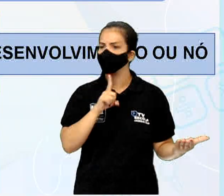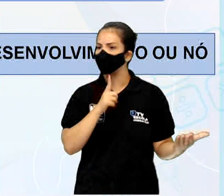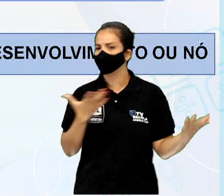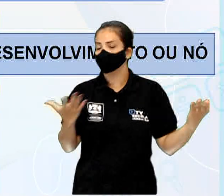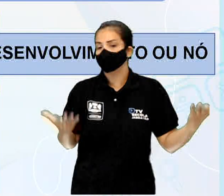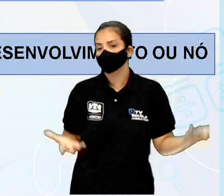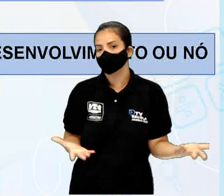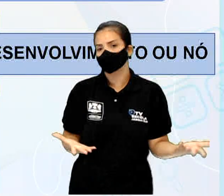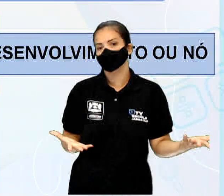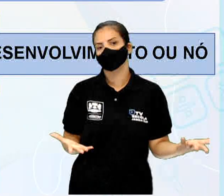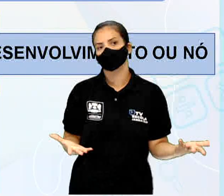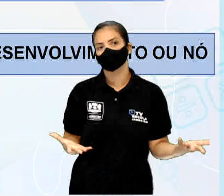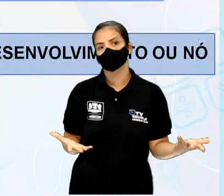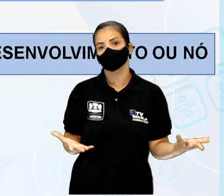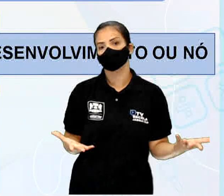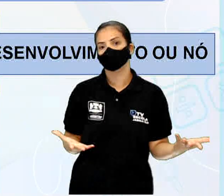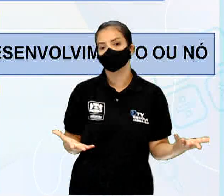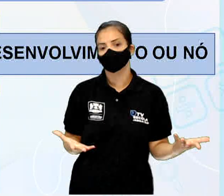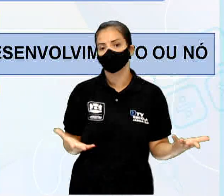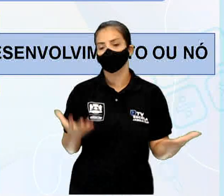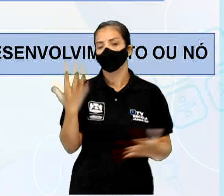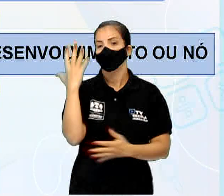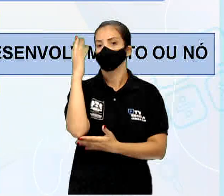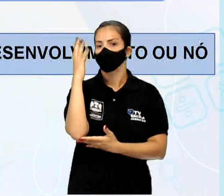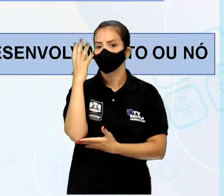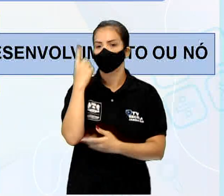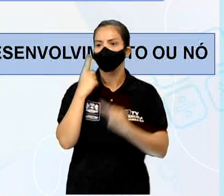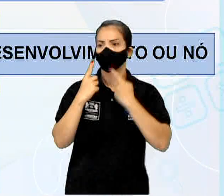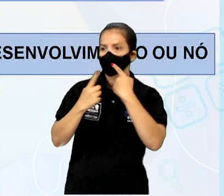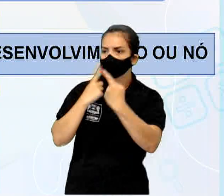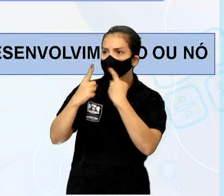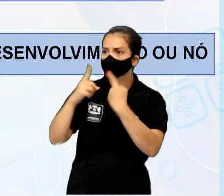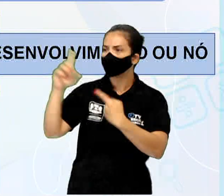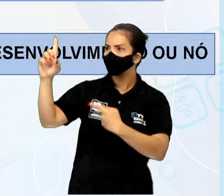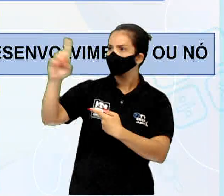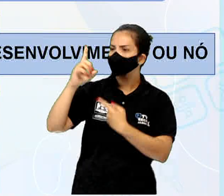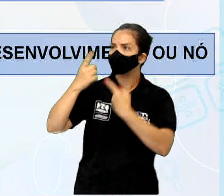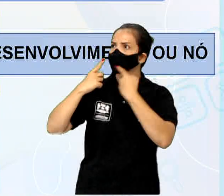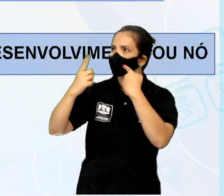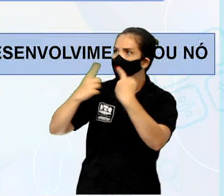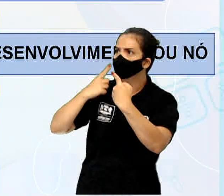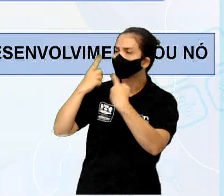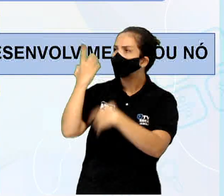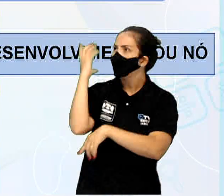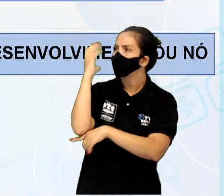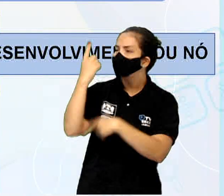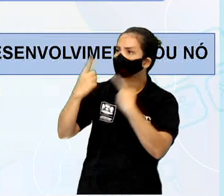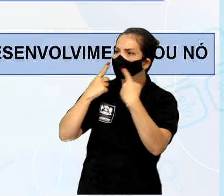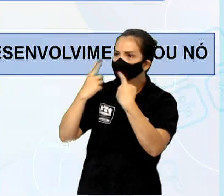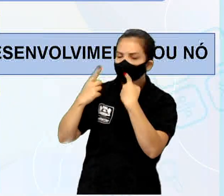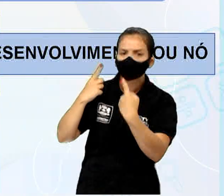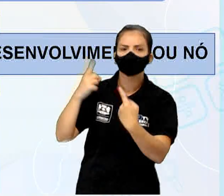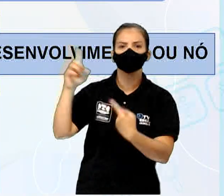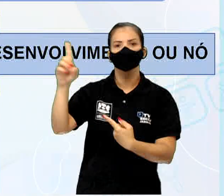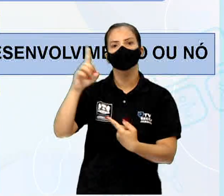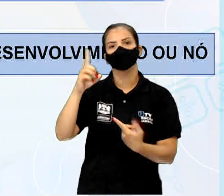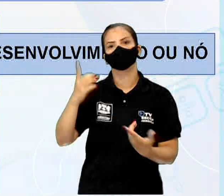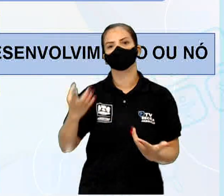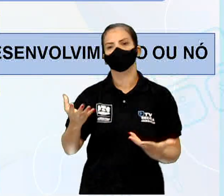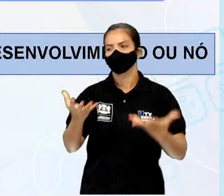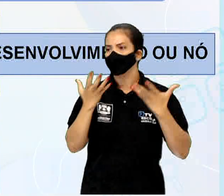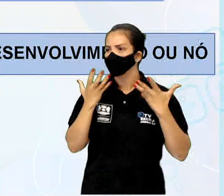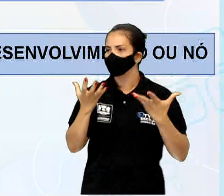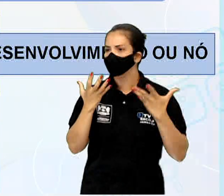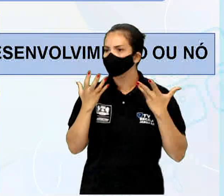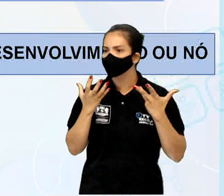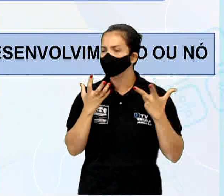Olha, o nó se dando ao baobá, aringando com o Criador. Eu queria como se fossem as outras árvores